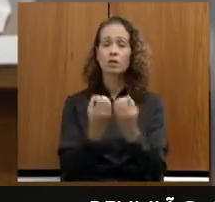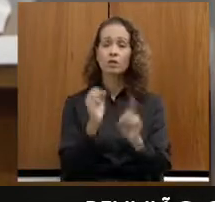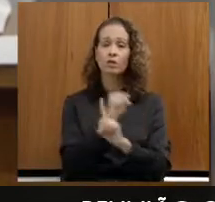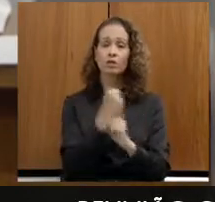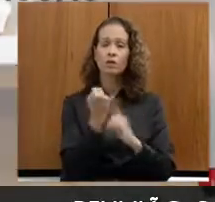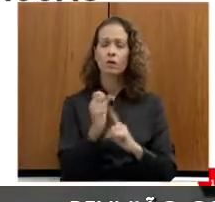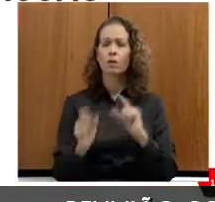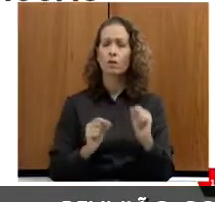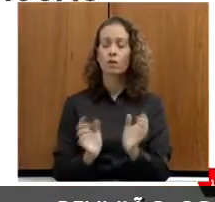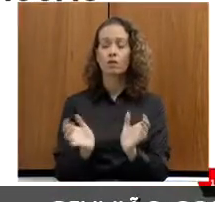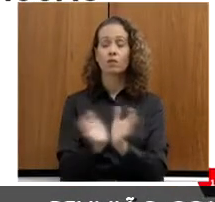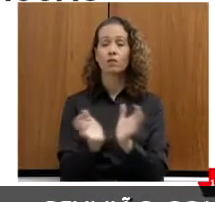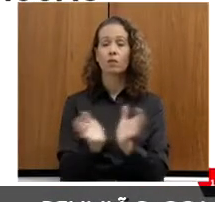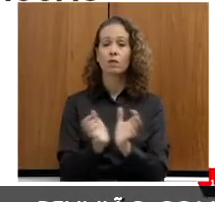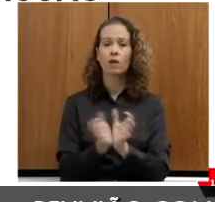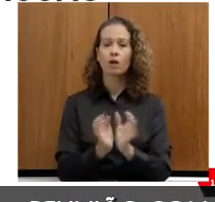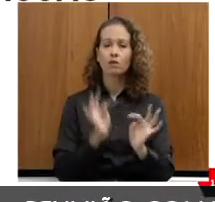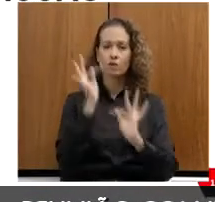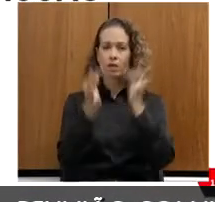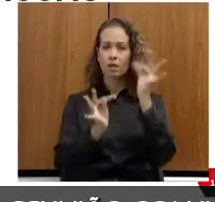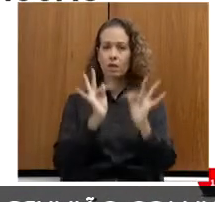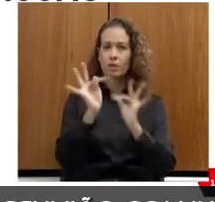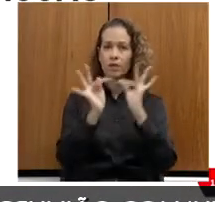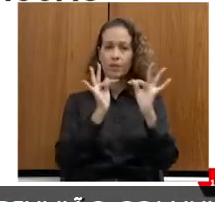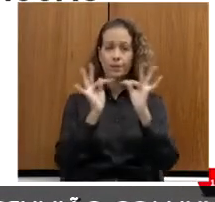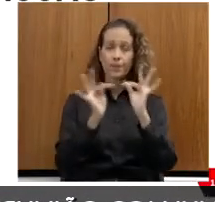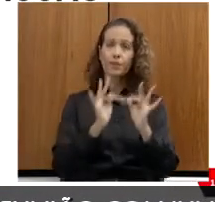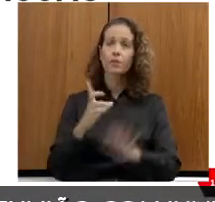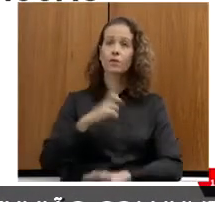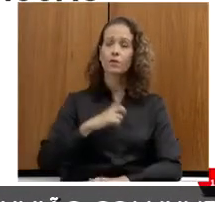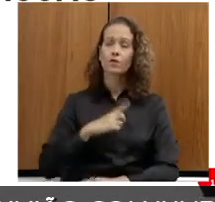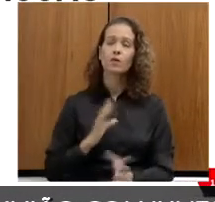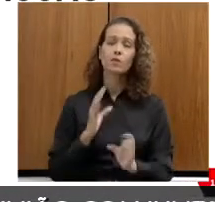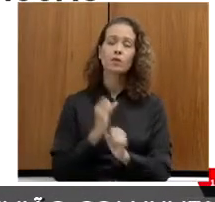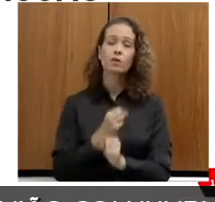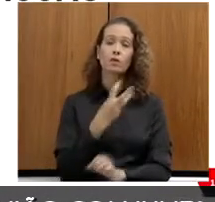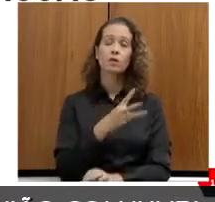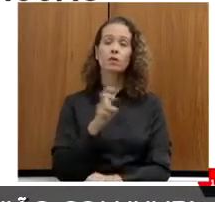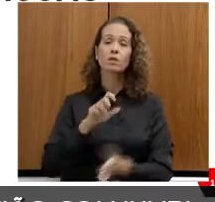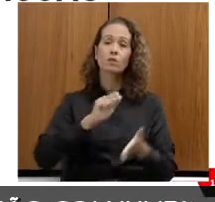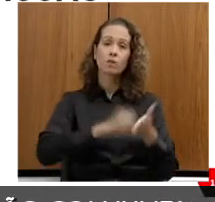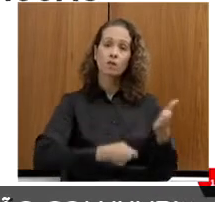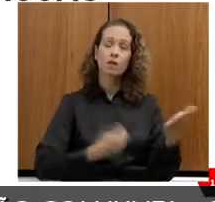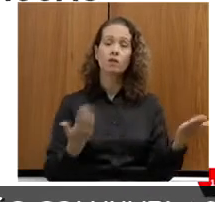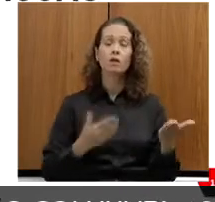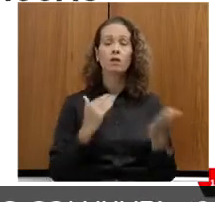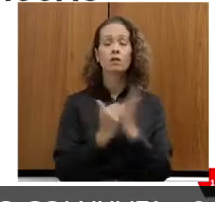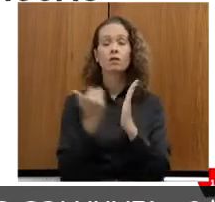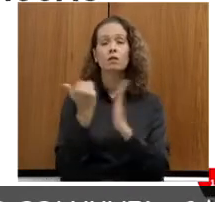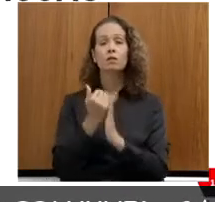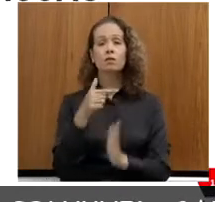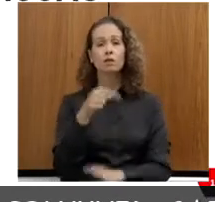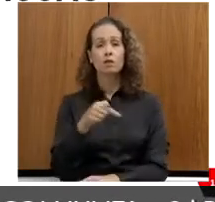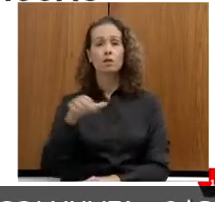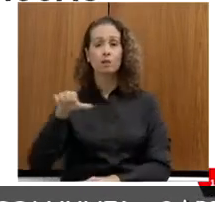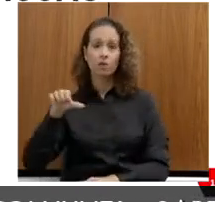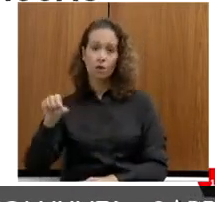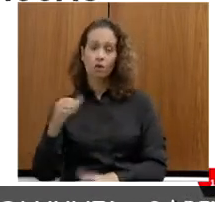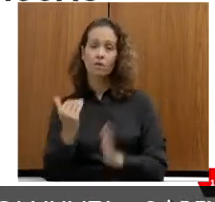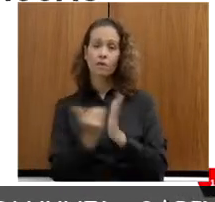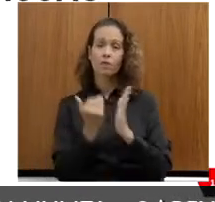comunidades terapêuticas. Nós tínhamos 35 contratos conveniados, passamos para 79 contratos, aumento de